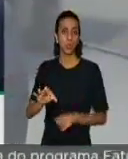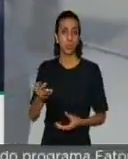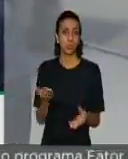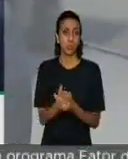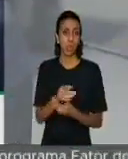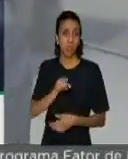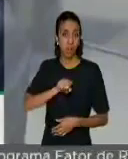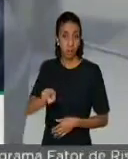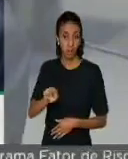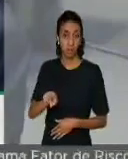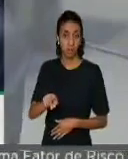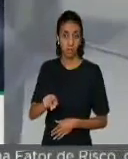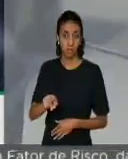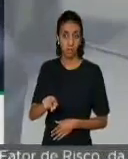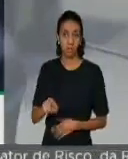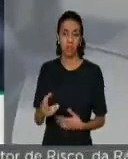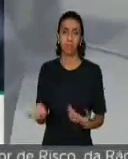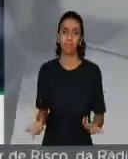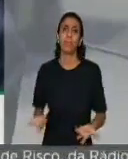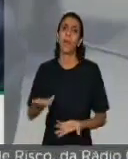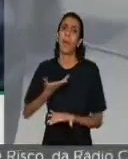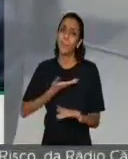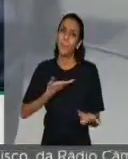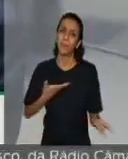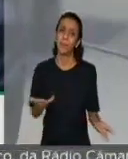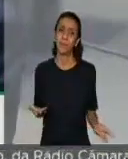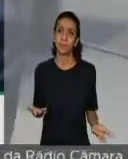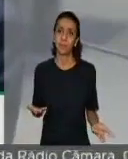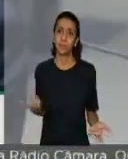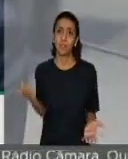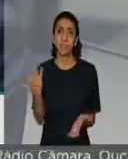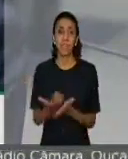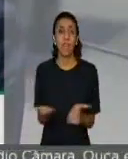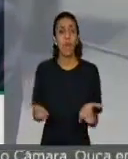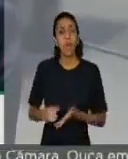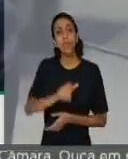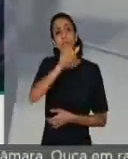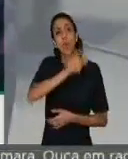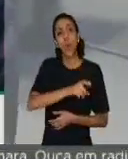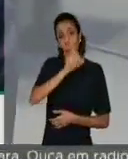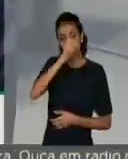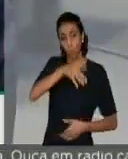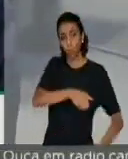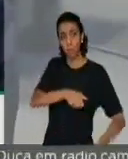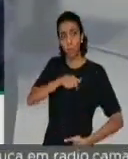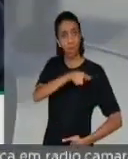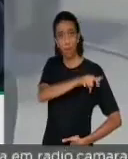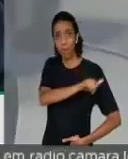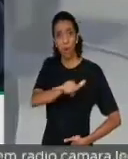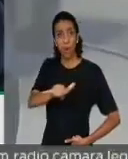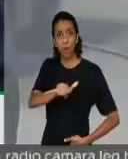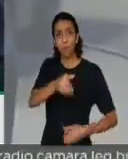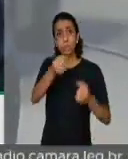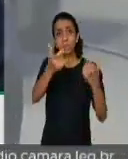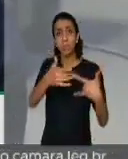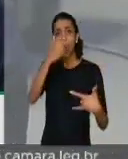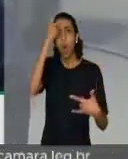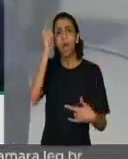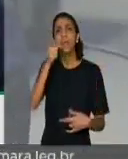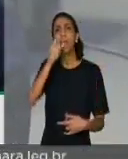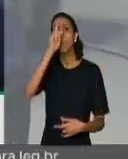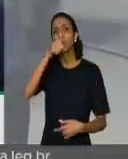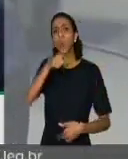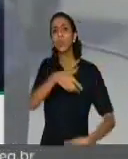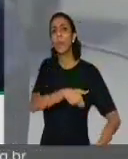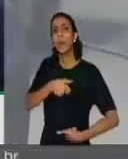meus amigos, até hoje o proprietário da mala com o dinheiro não disse de quem é o dinheiro de quem é